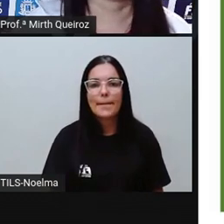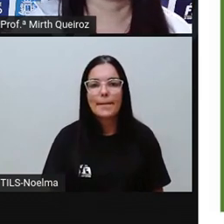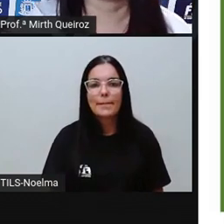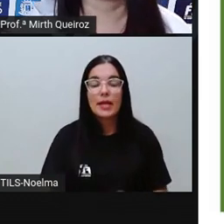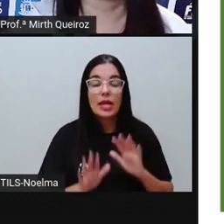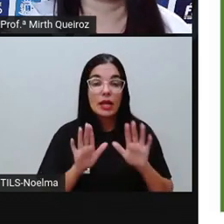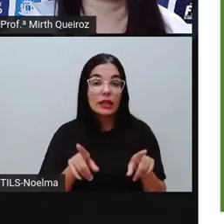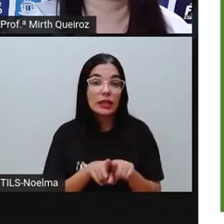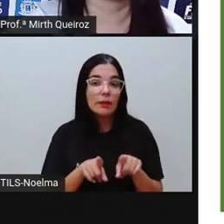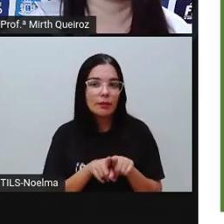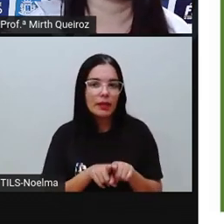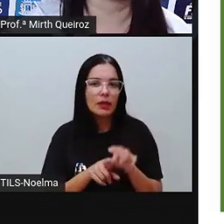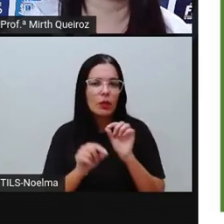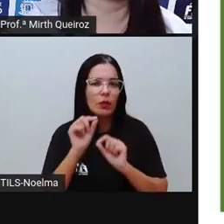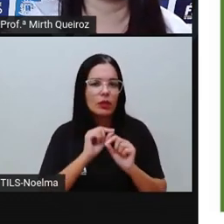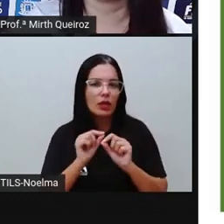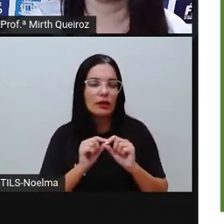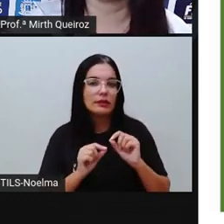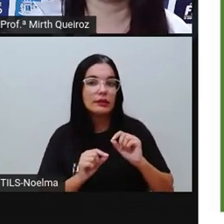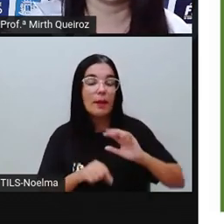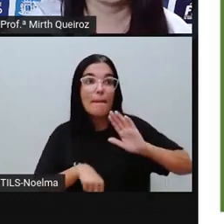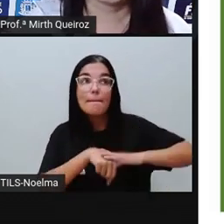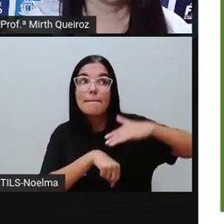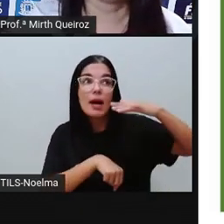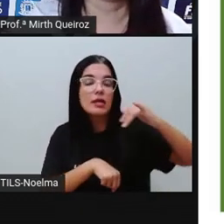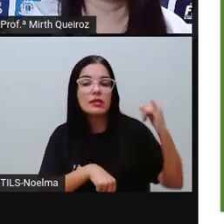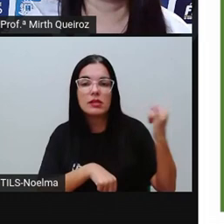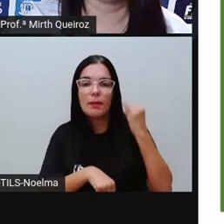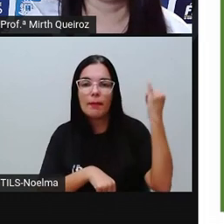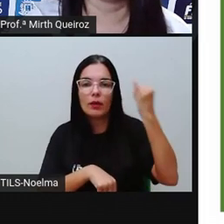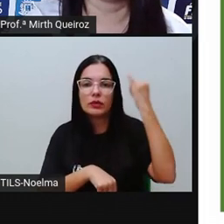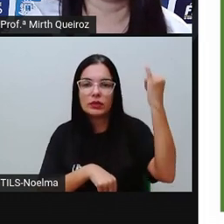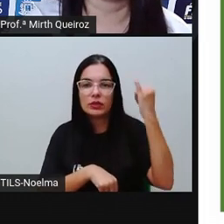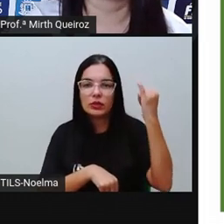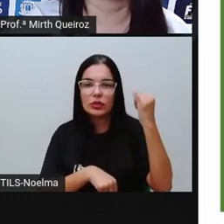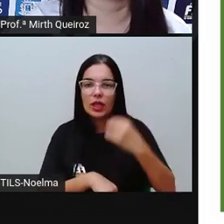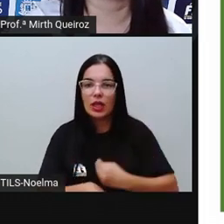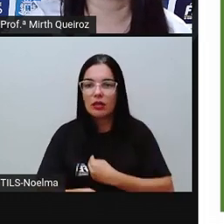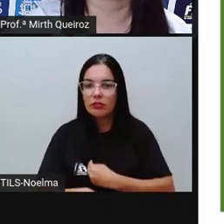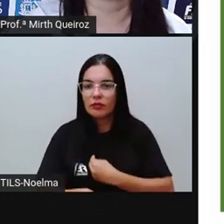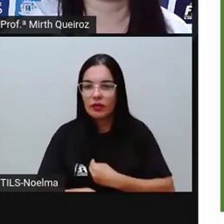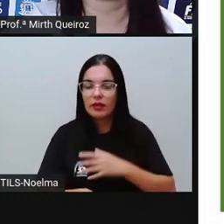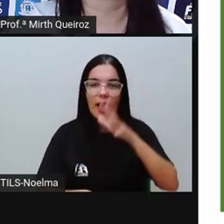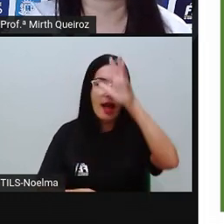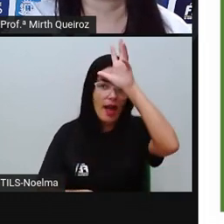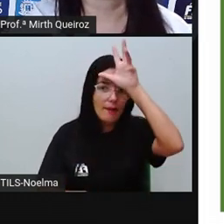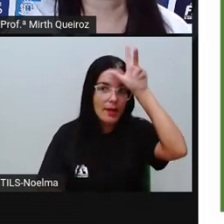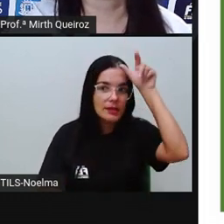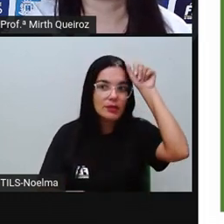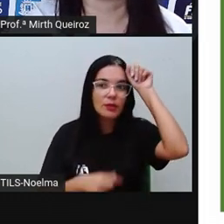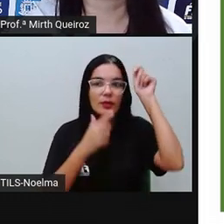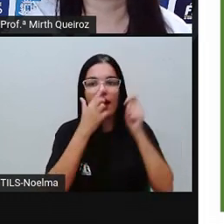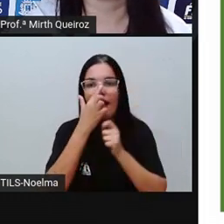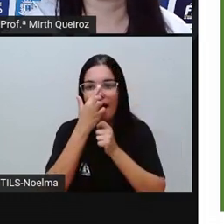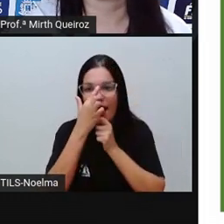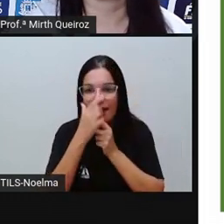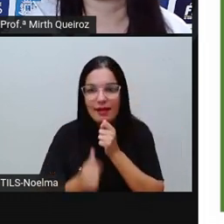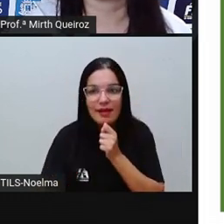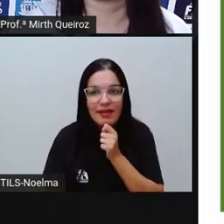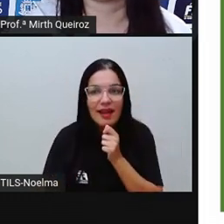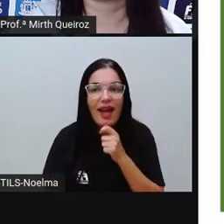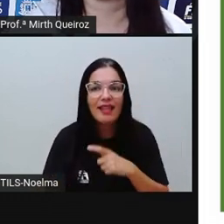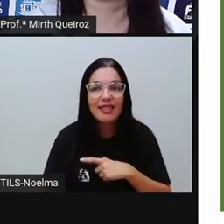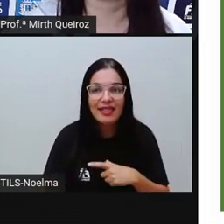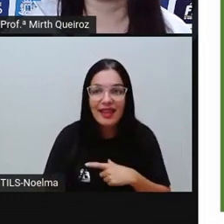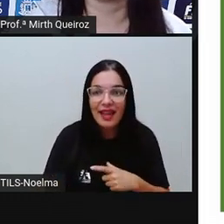Para além de toda a sua importância ecológica, a Amazônia ainda é o lar de grande parte dos povos indígenas